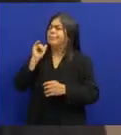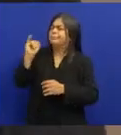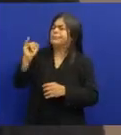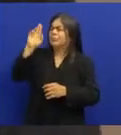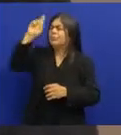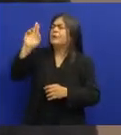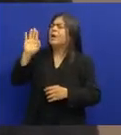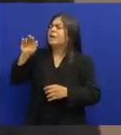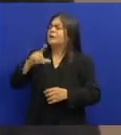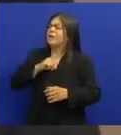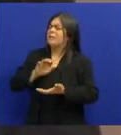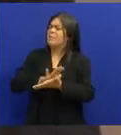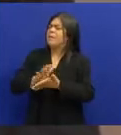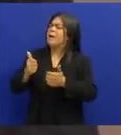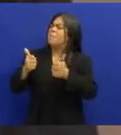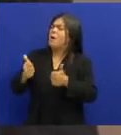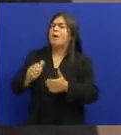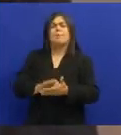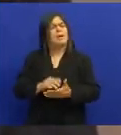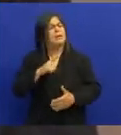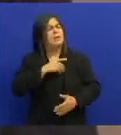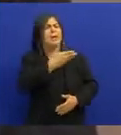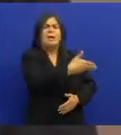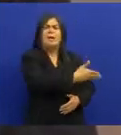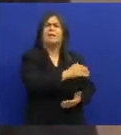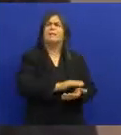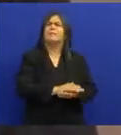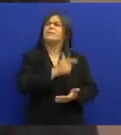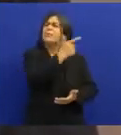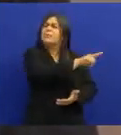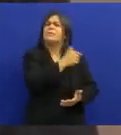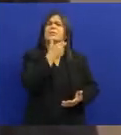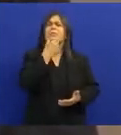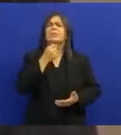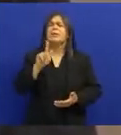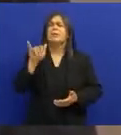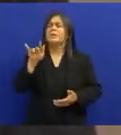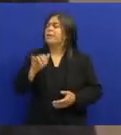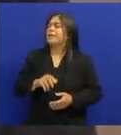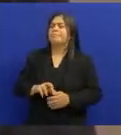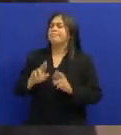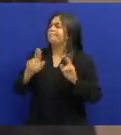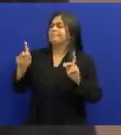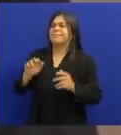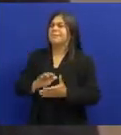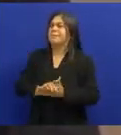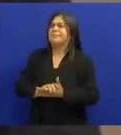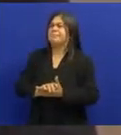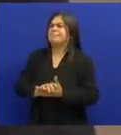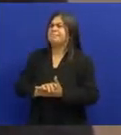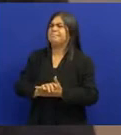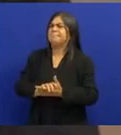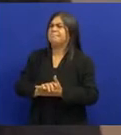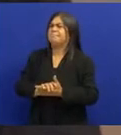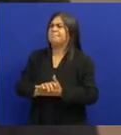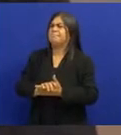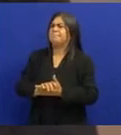Aí disse A Belar disse Mas nós já temos O Gutenberg Aí o Boto disse O Gutenberg